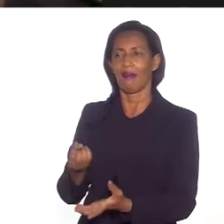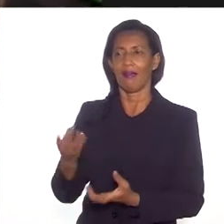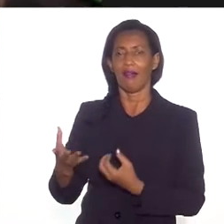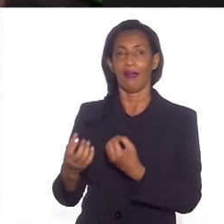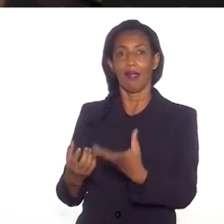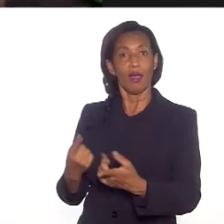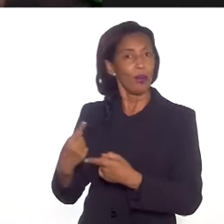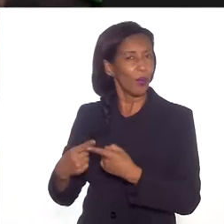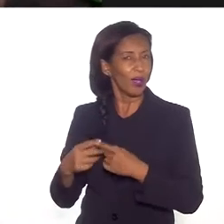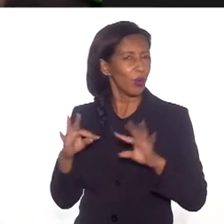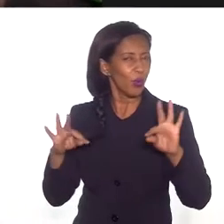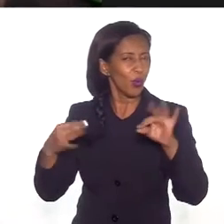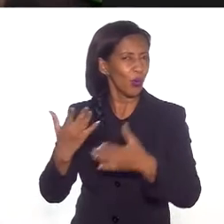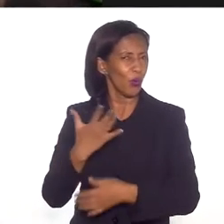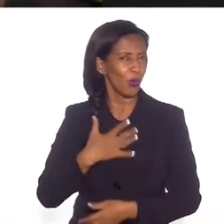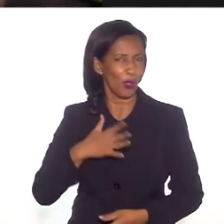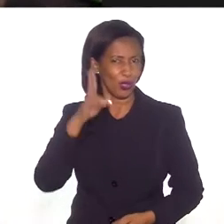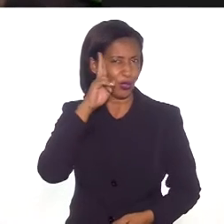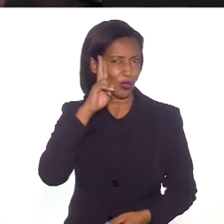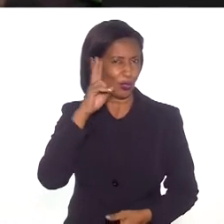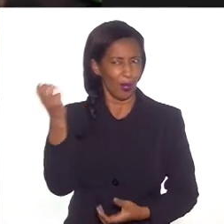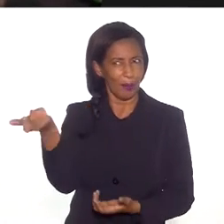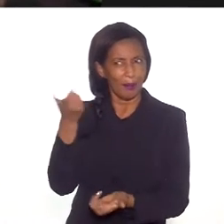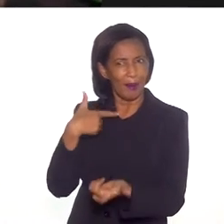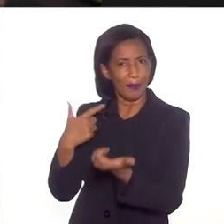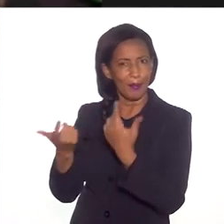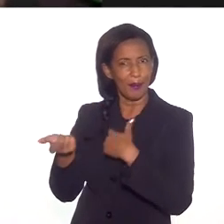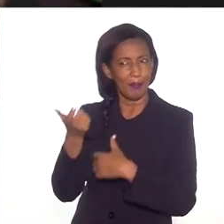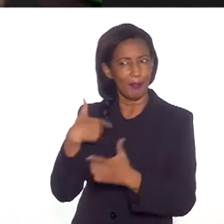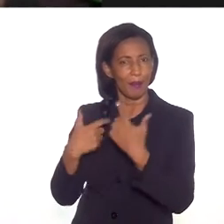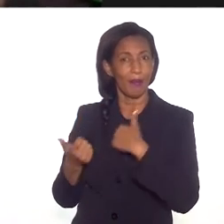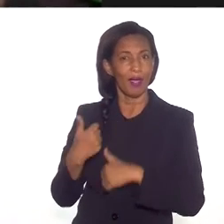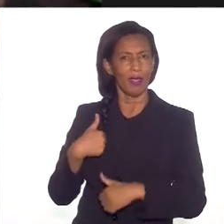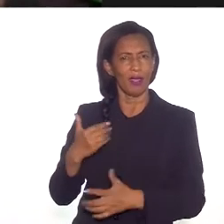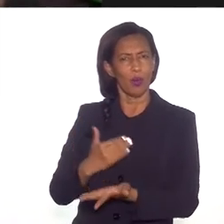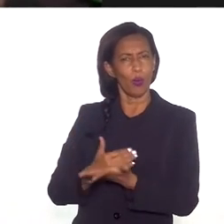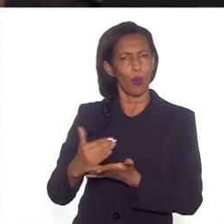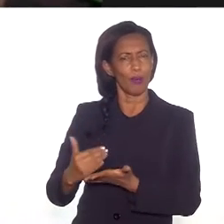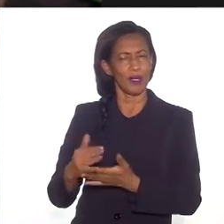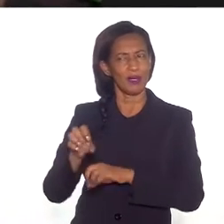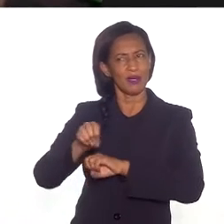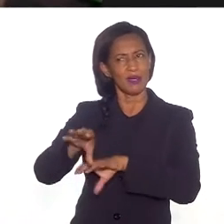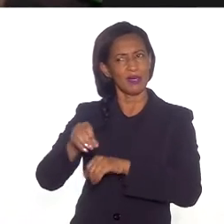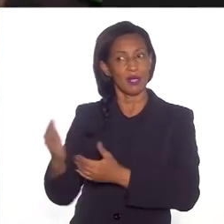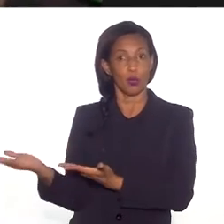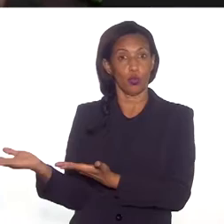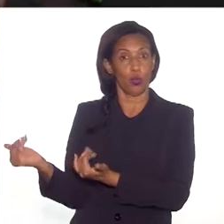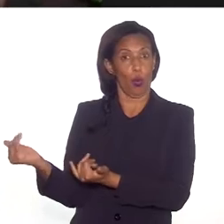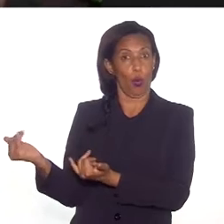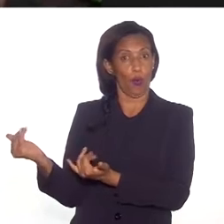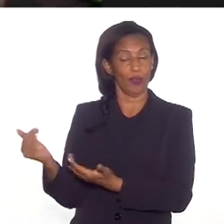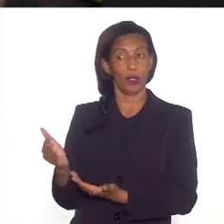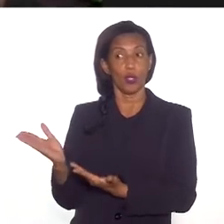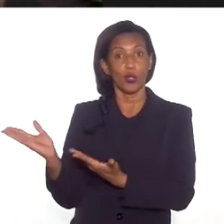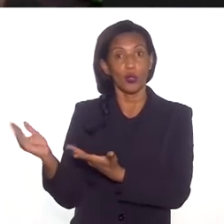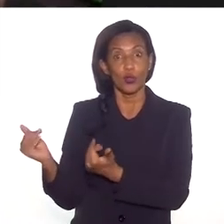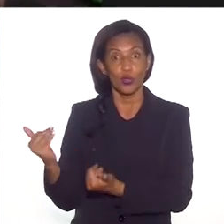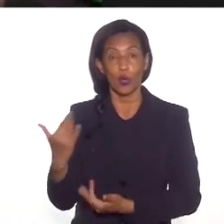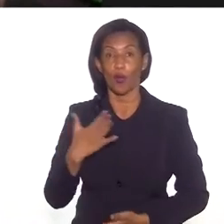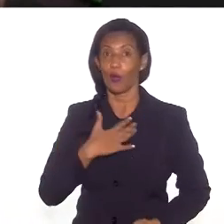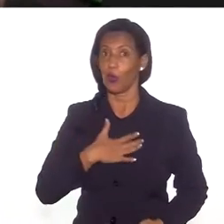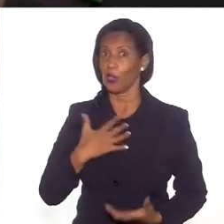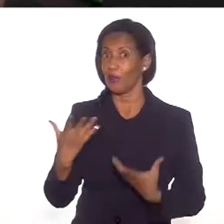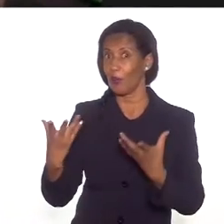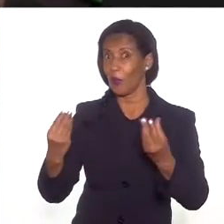porque todo mundo gosta de ouvir histórias. E as crianças e jovens, eu comecei a dar aula para a juventude, primeiramente, os jovens